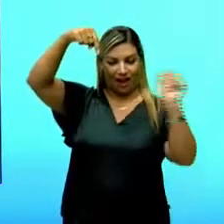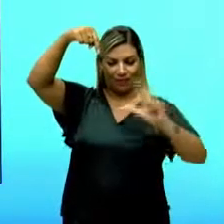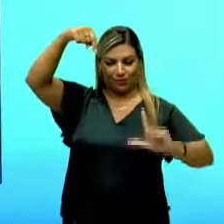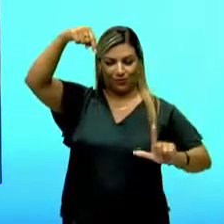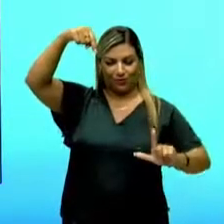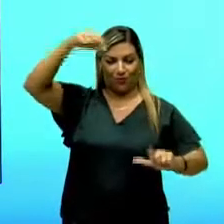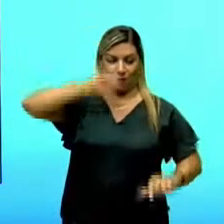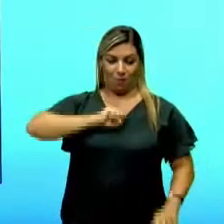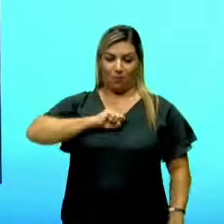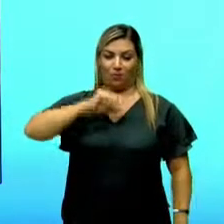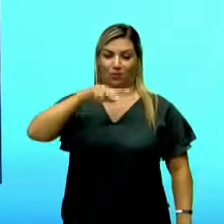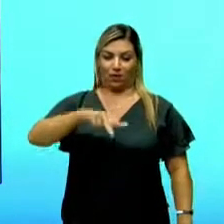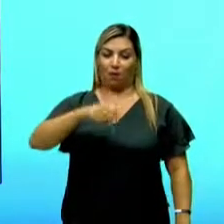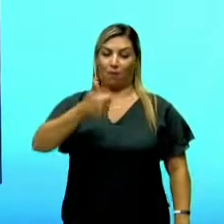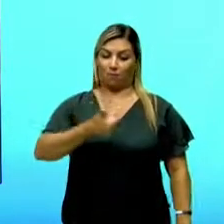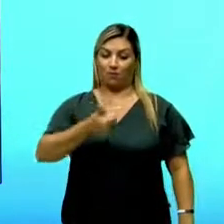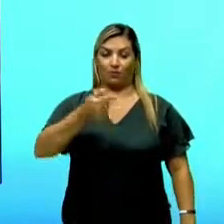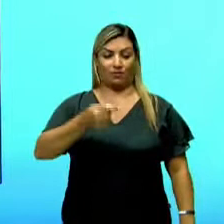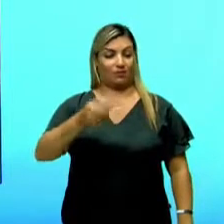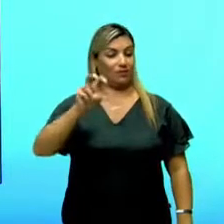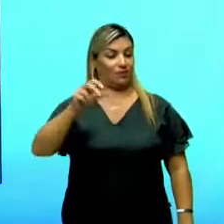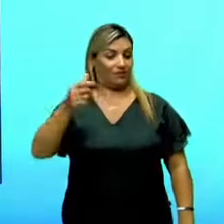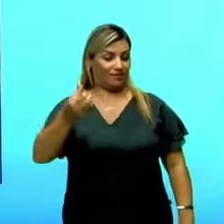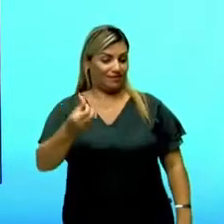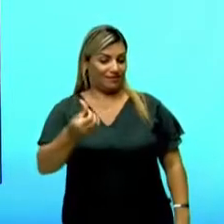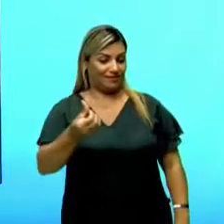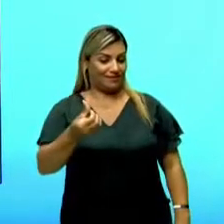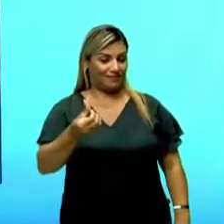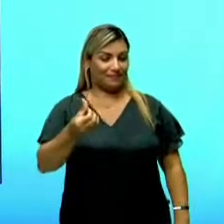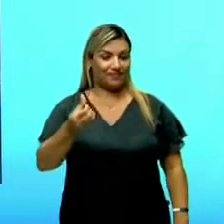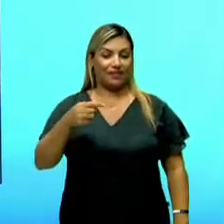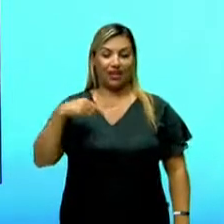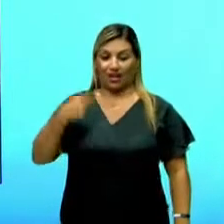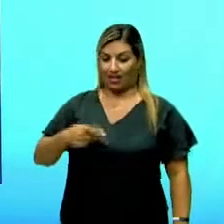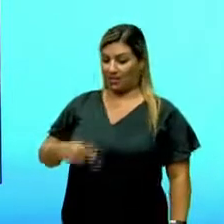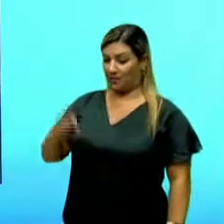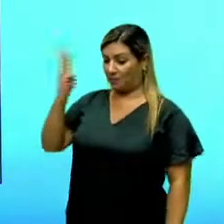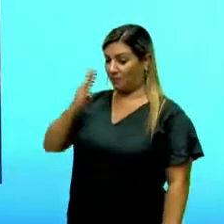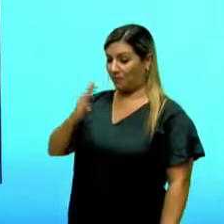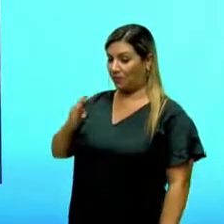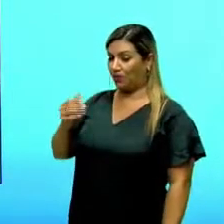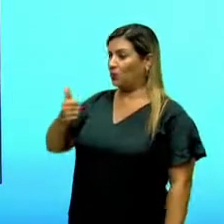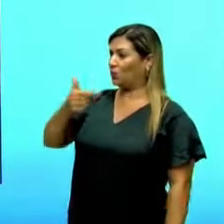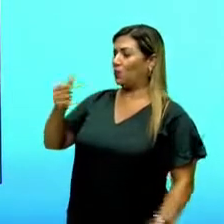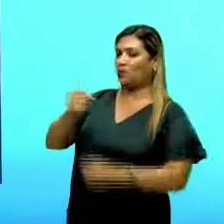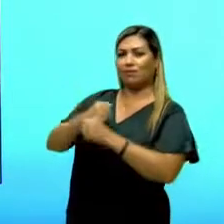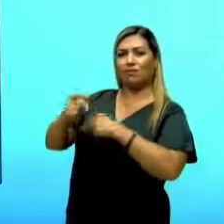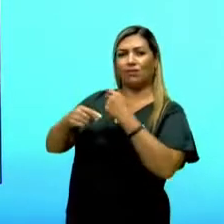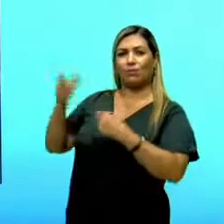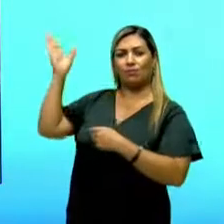por volta do ano de 1756 e aqui no nosso Brasil, 12 anos depois,